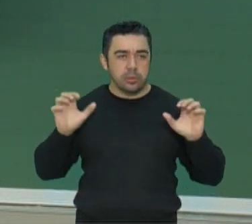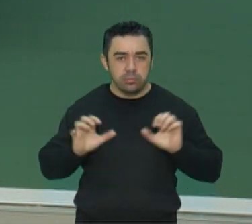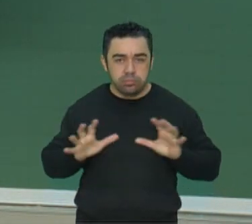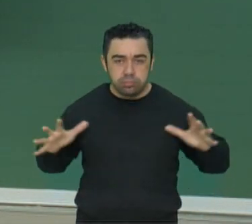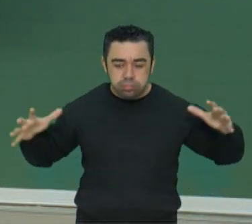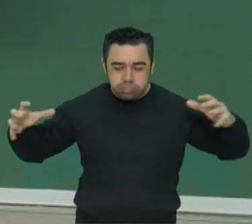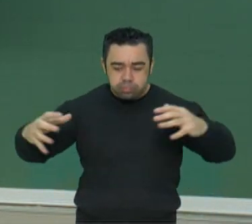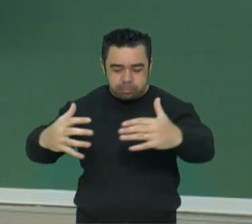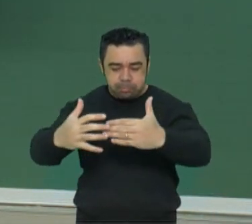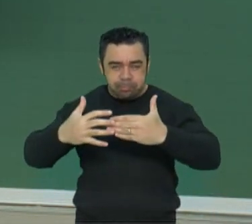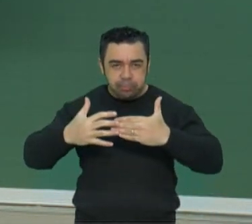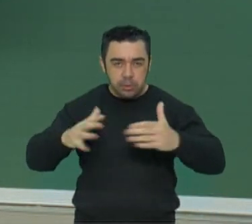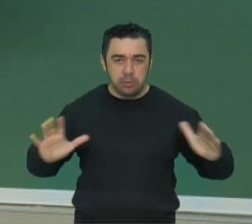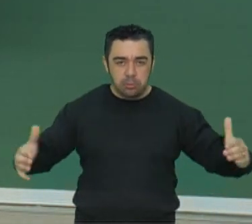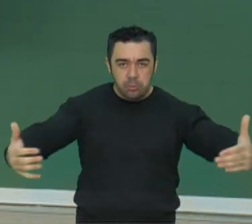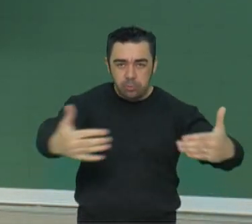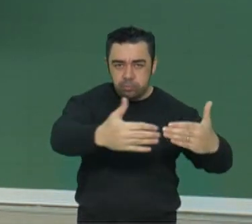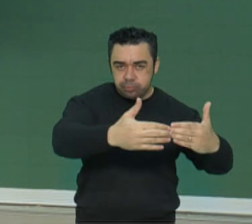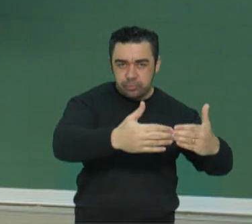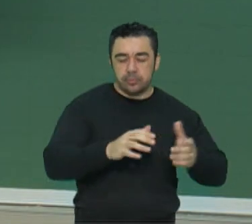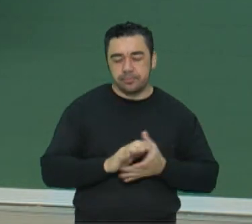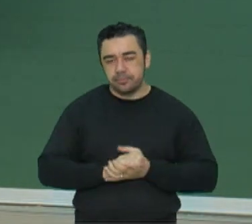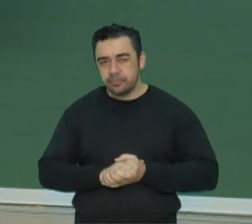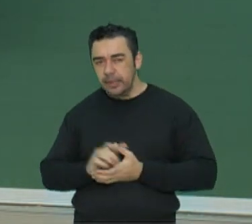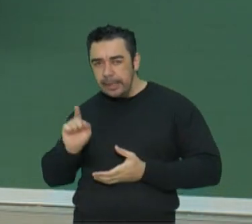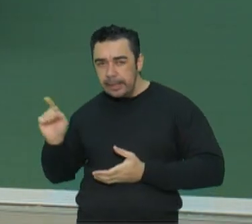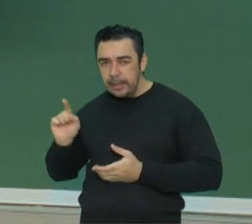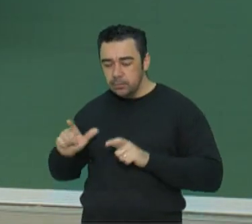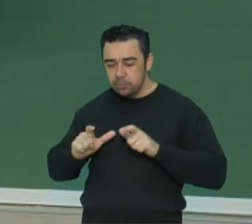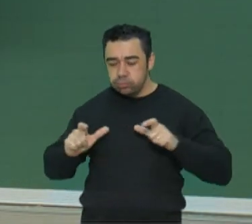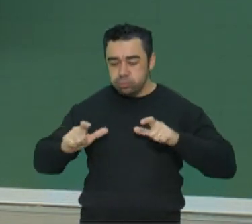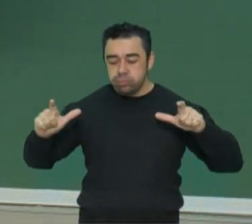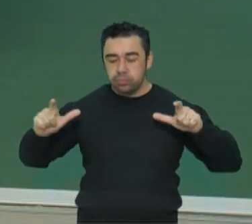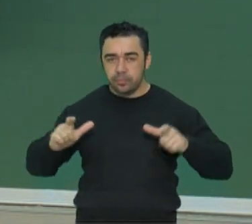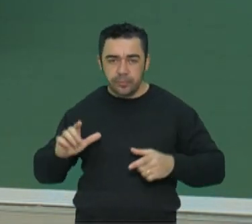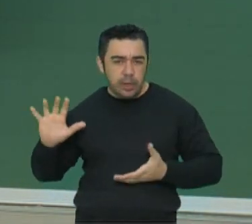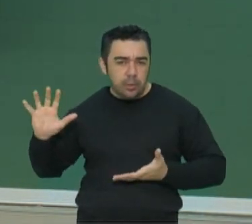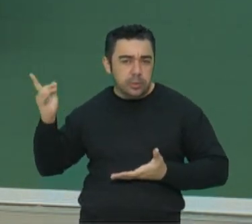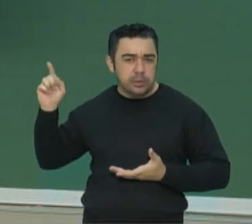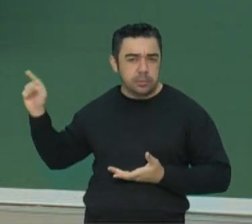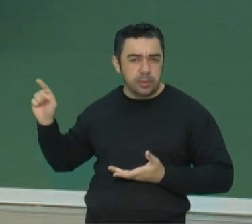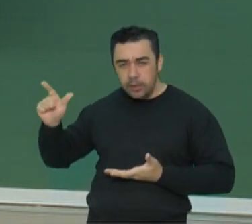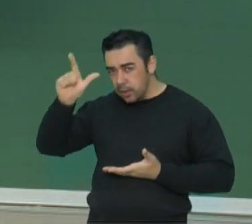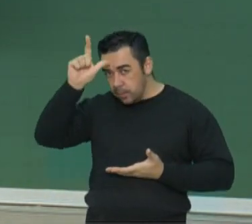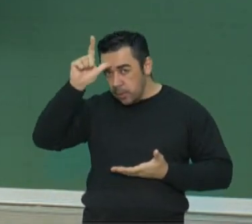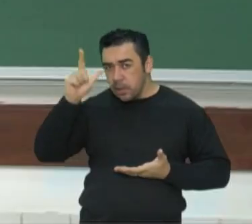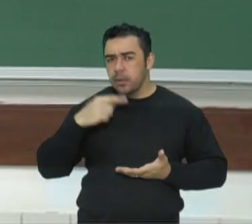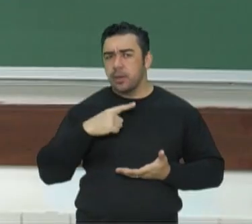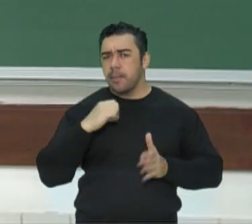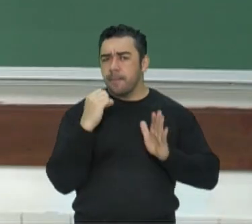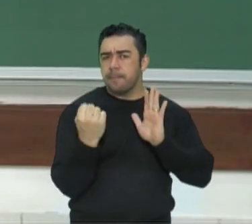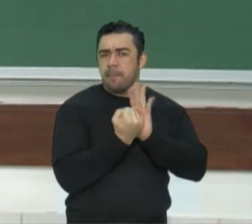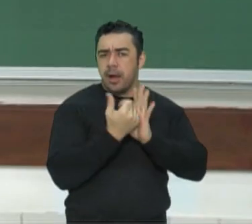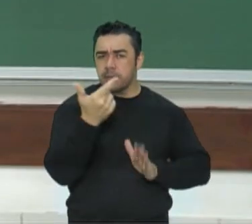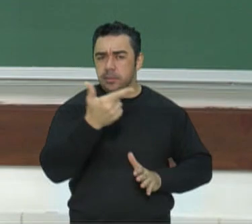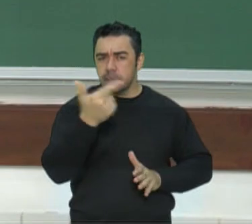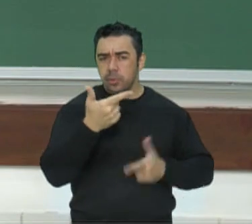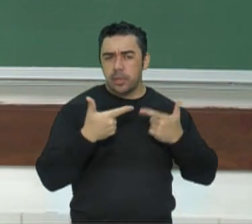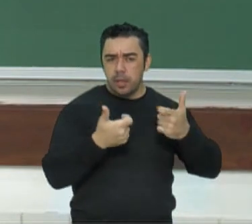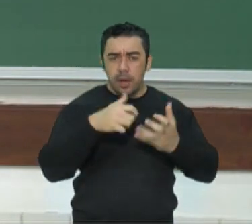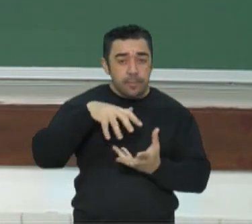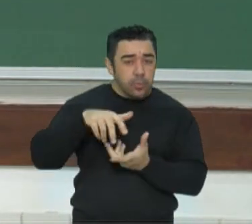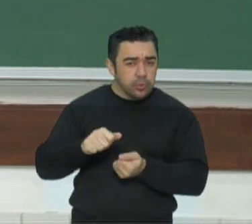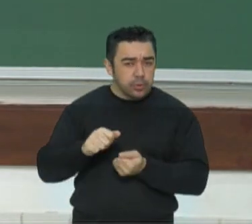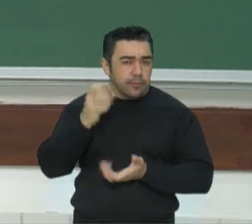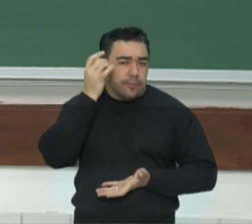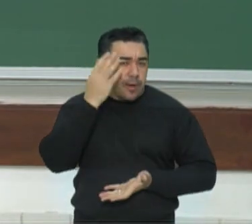seu redor. Dentro desse processo de expansão da Alemanha, qual episódio marcou o início da Segunda Guerra Mundial